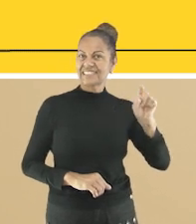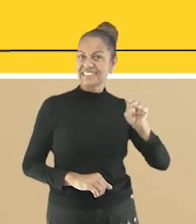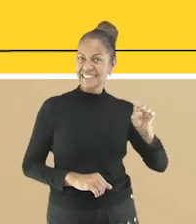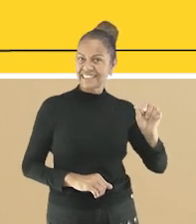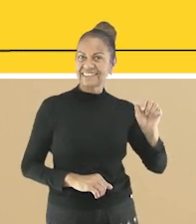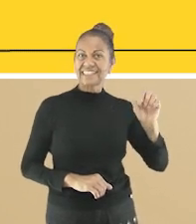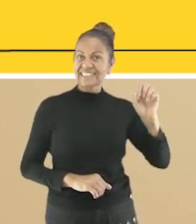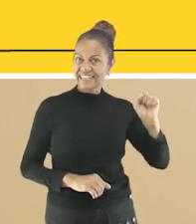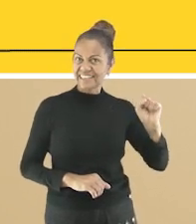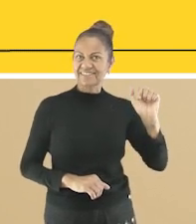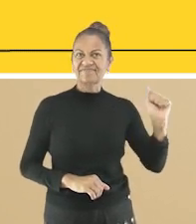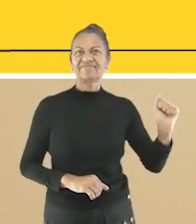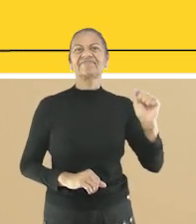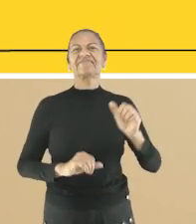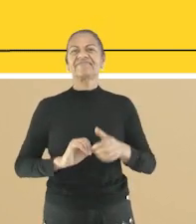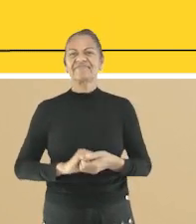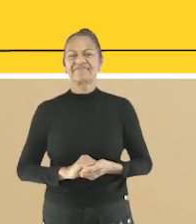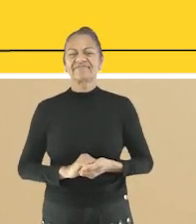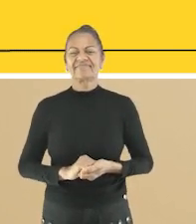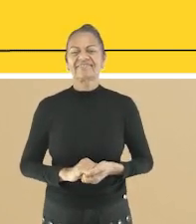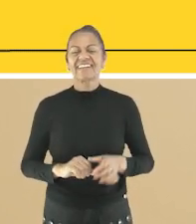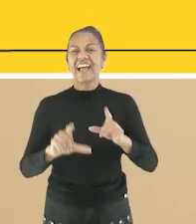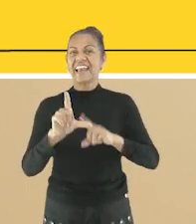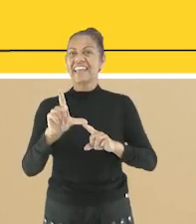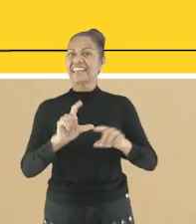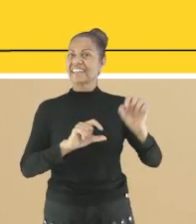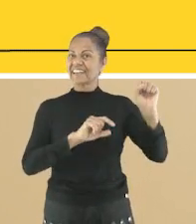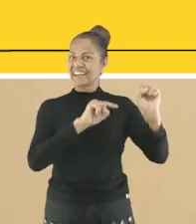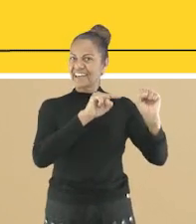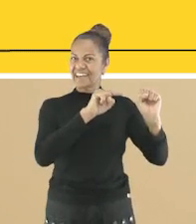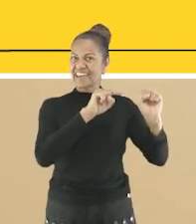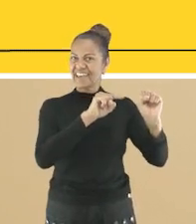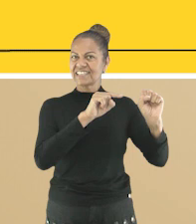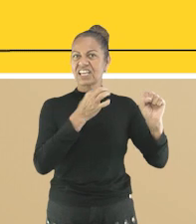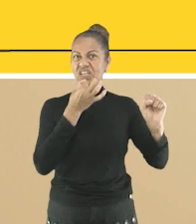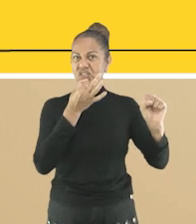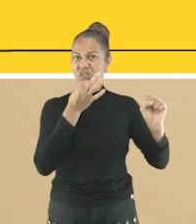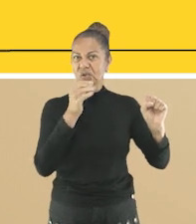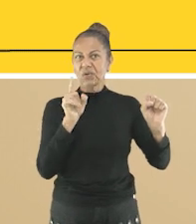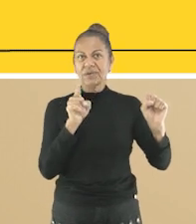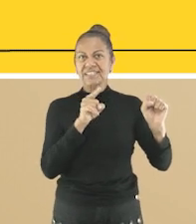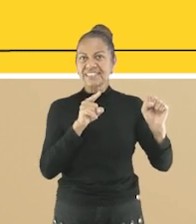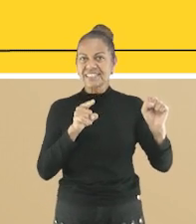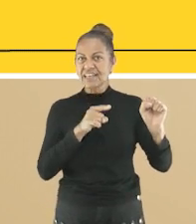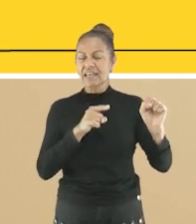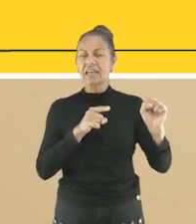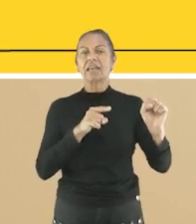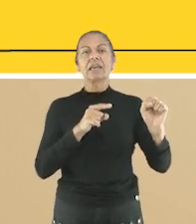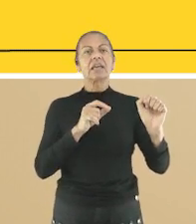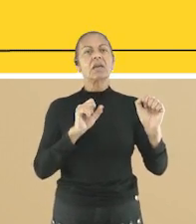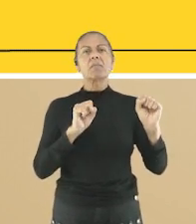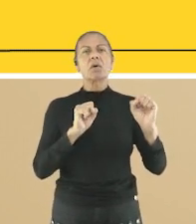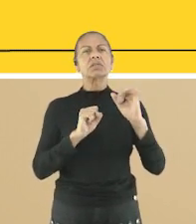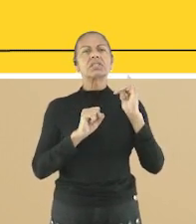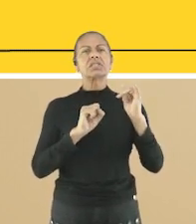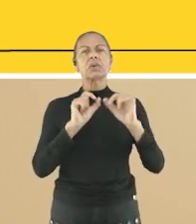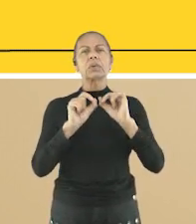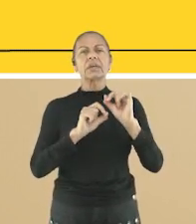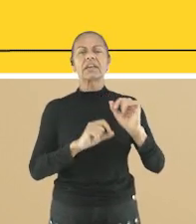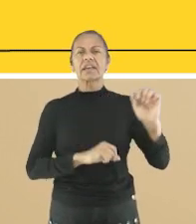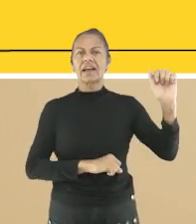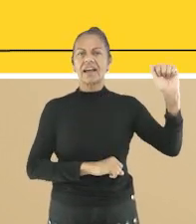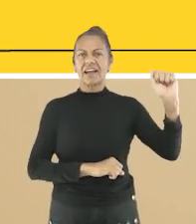questão número 6 Na palavra surpresa A letra S possui o som de Z Podemos dizer que